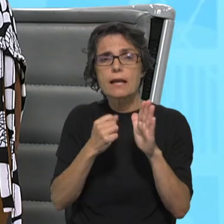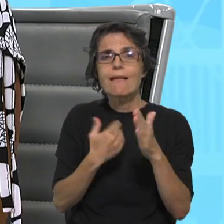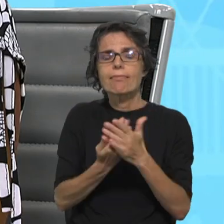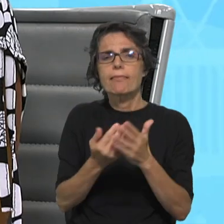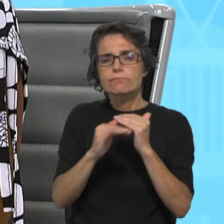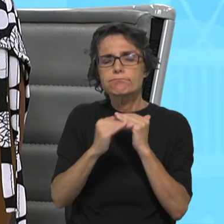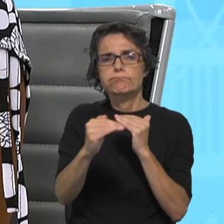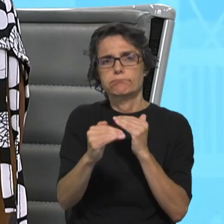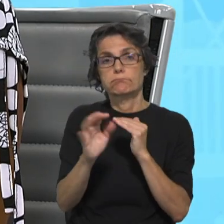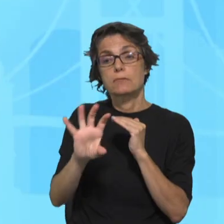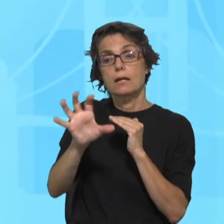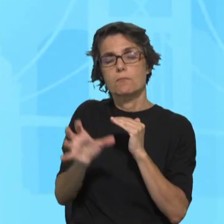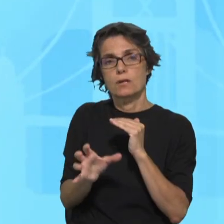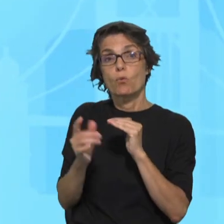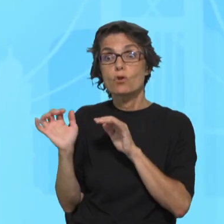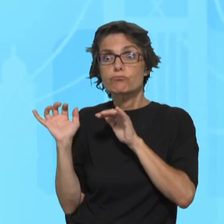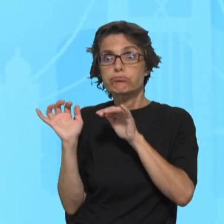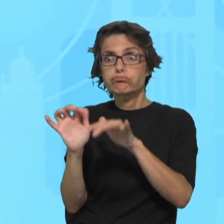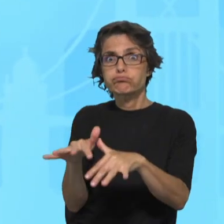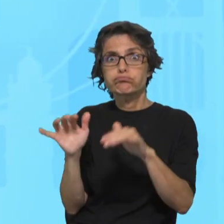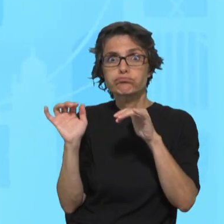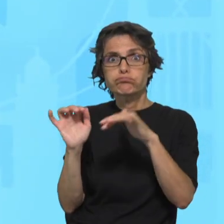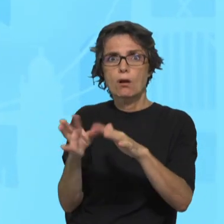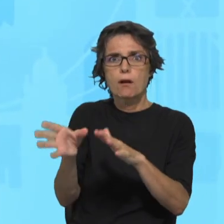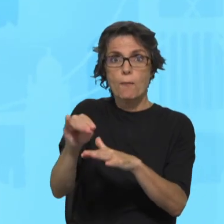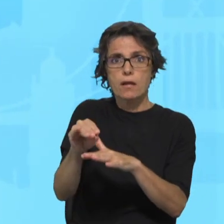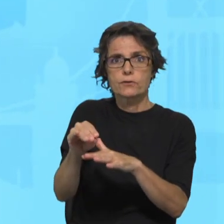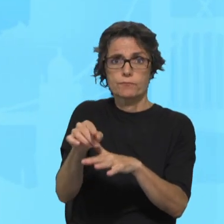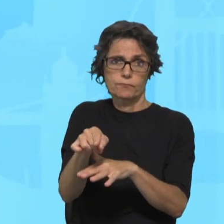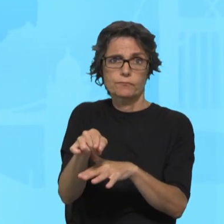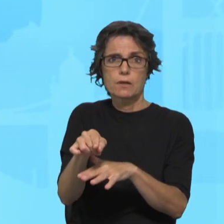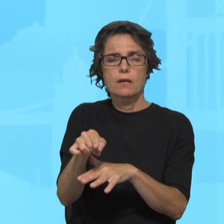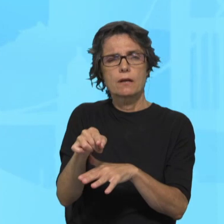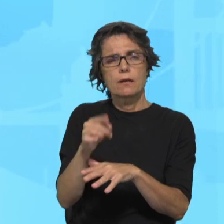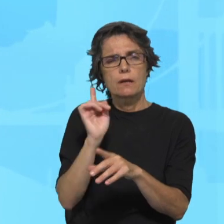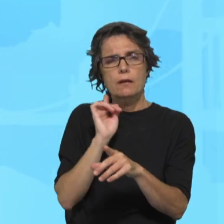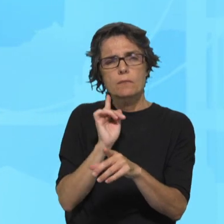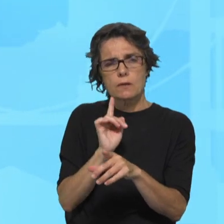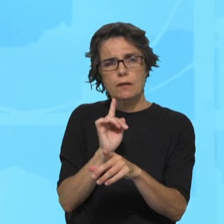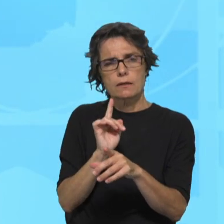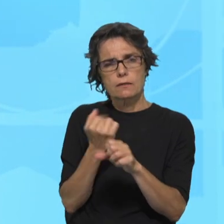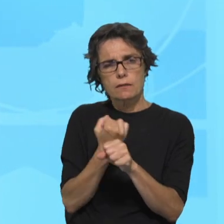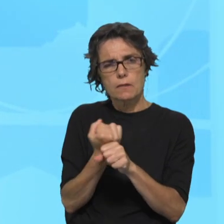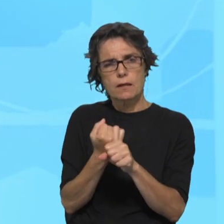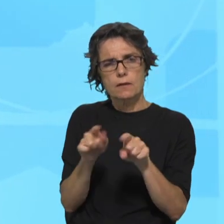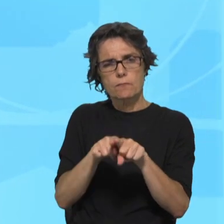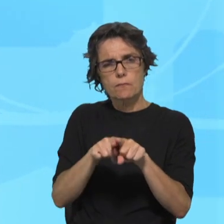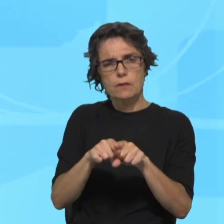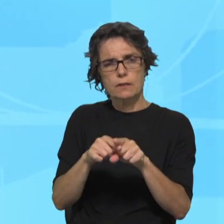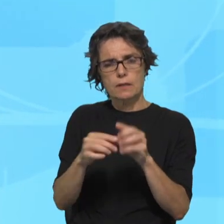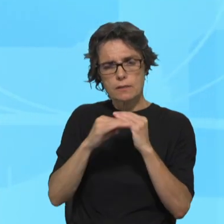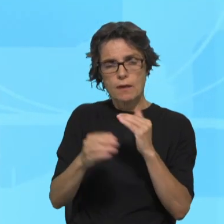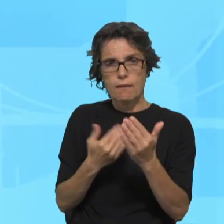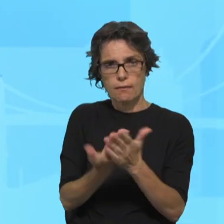de onde surgem os fluxos migratórios, não é? É também importante trabalhar para a estabilidade política, para o desenvolvimento